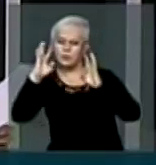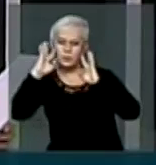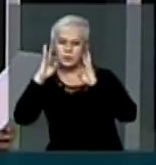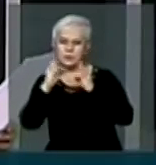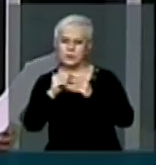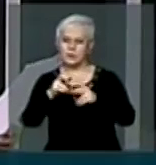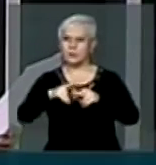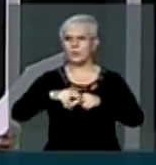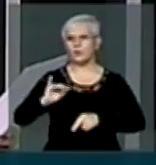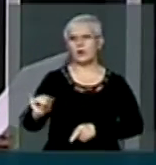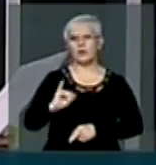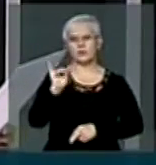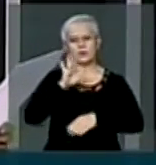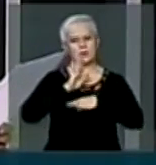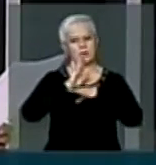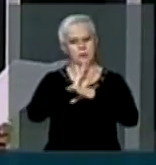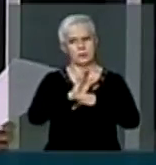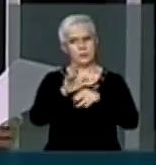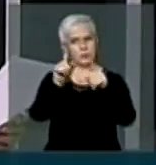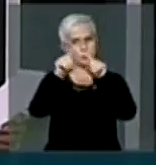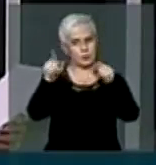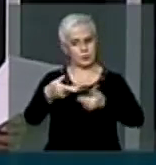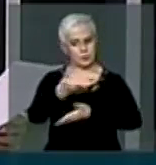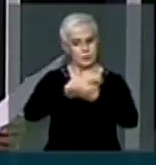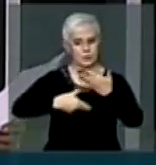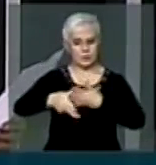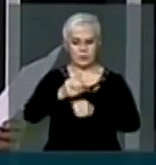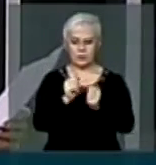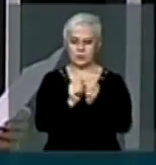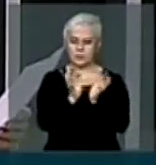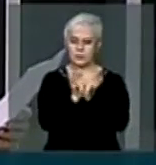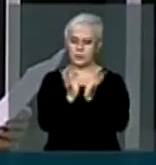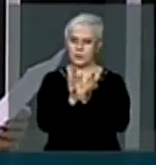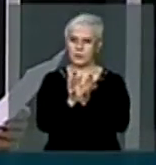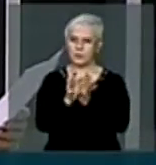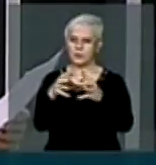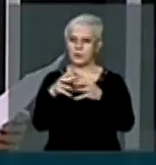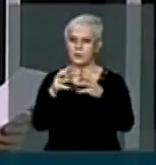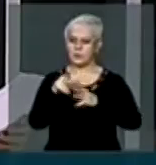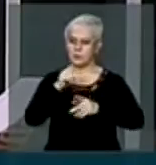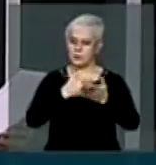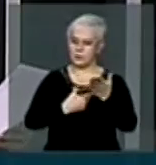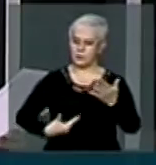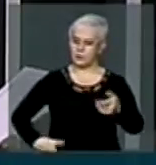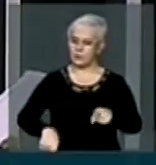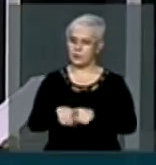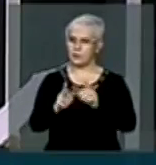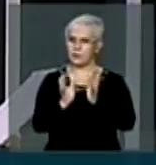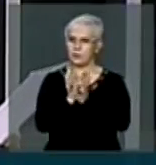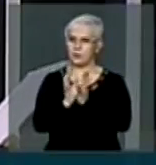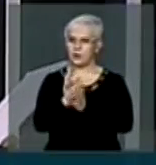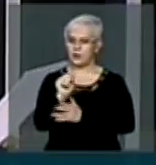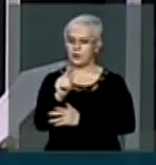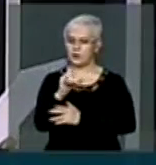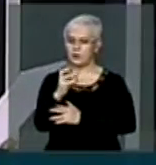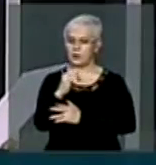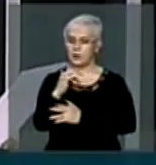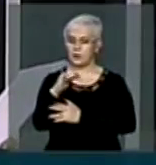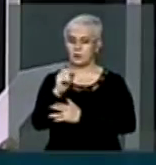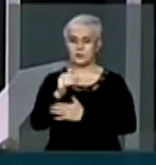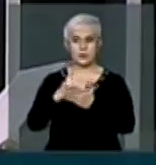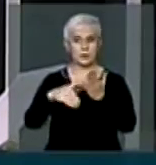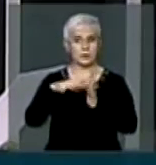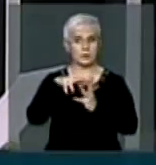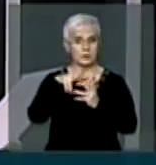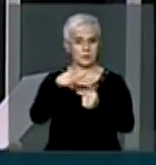excelência no serviço público, reunindo organizações públicas e agências de todo o mundo. Pernambuco